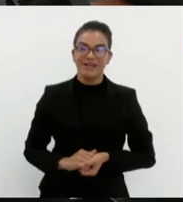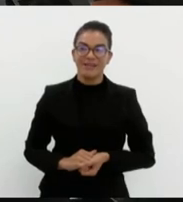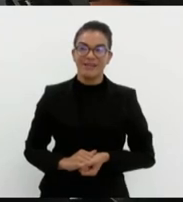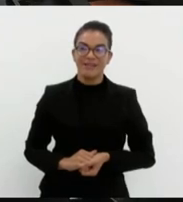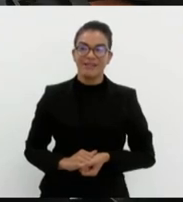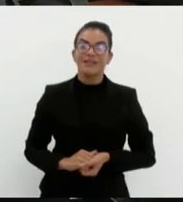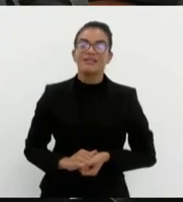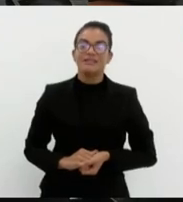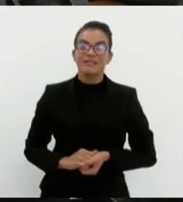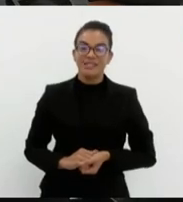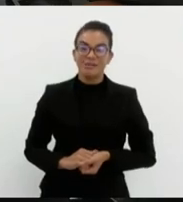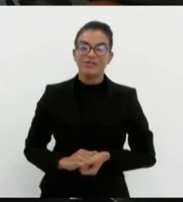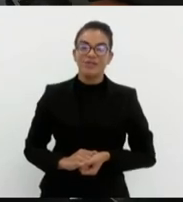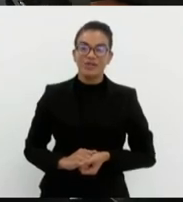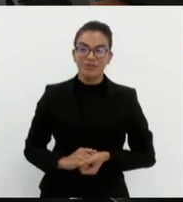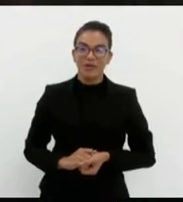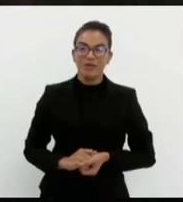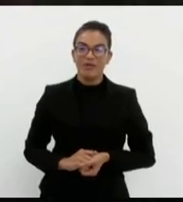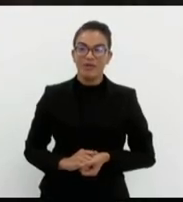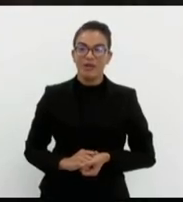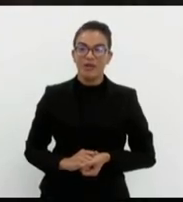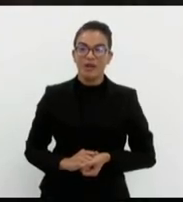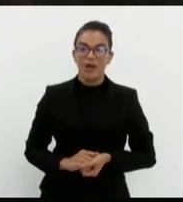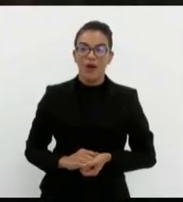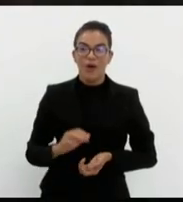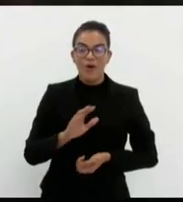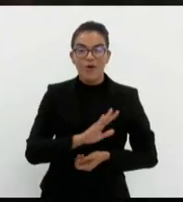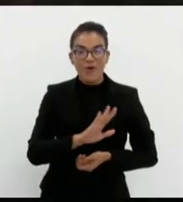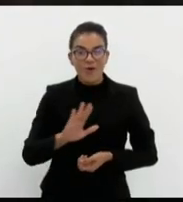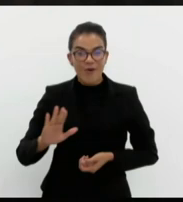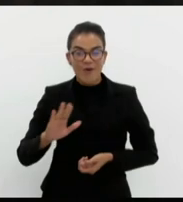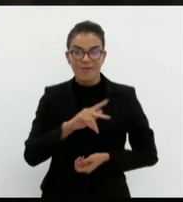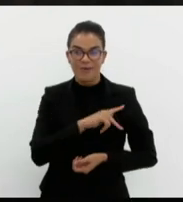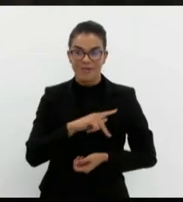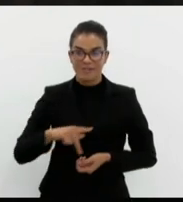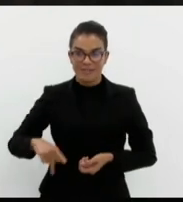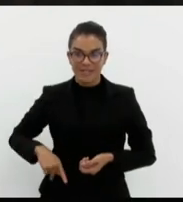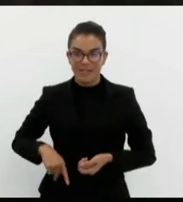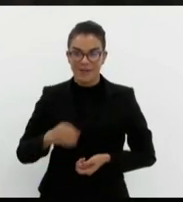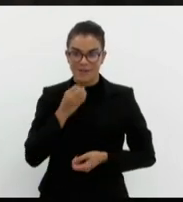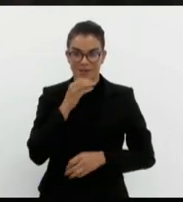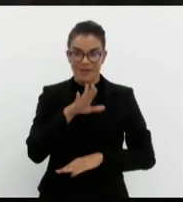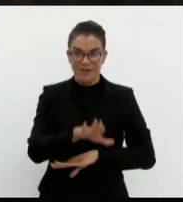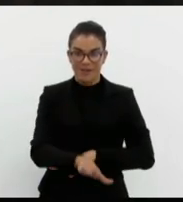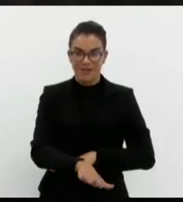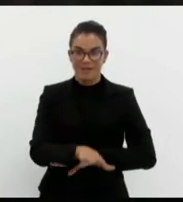senhor presidente, Boa tarde,